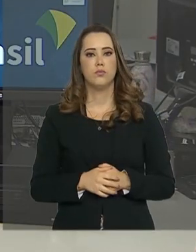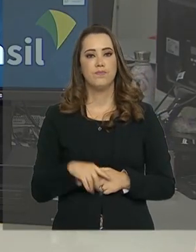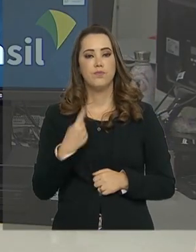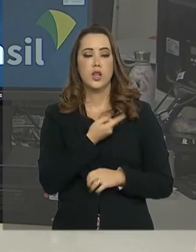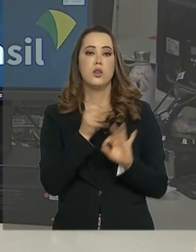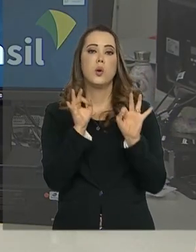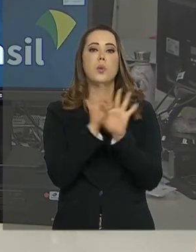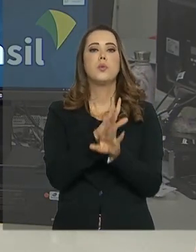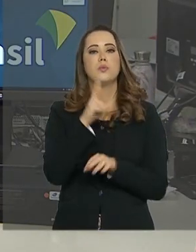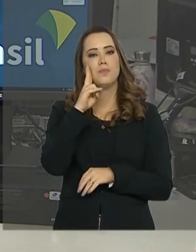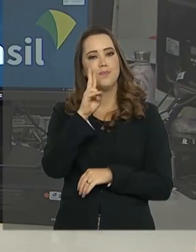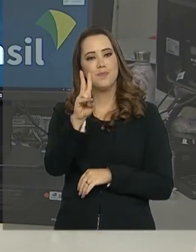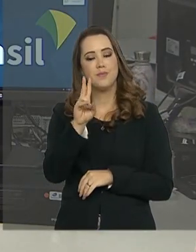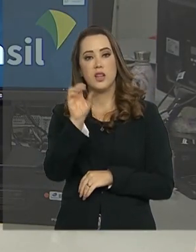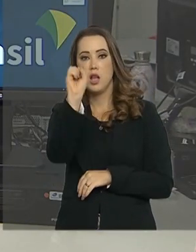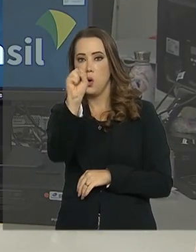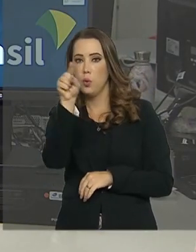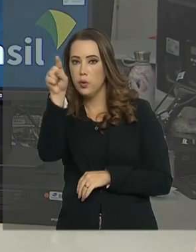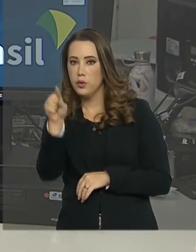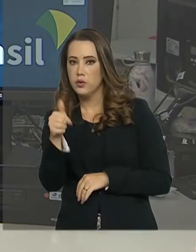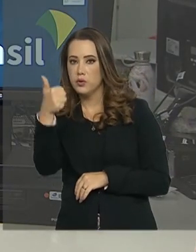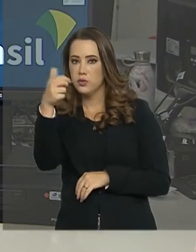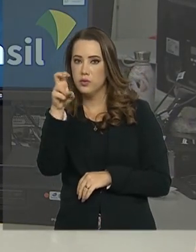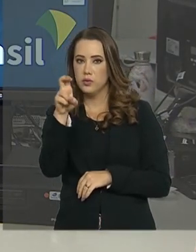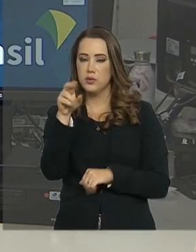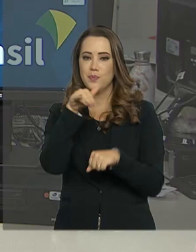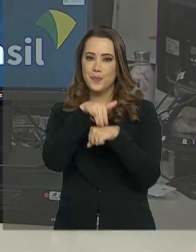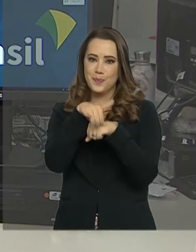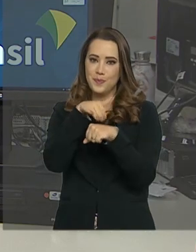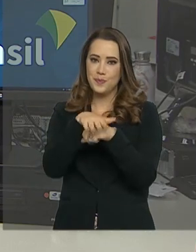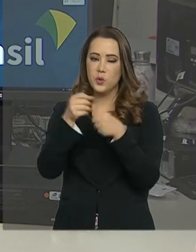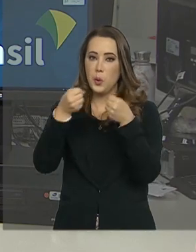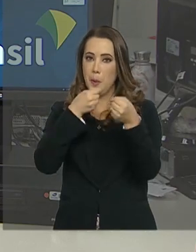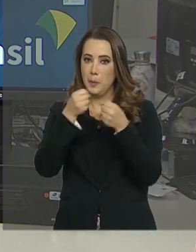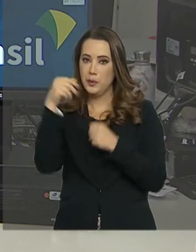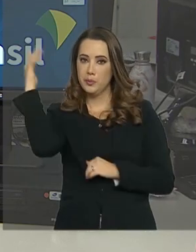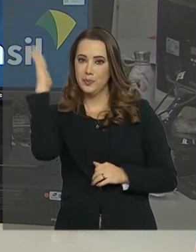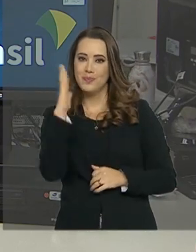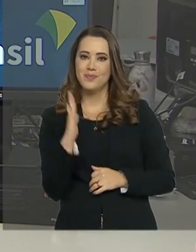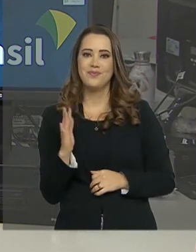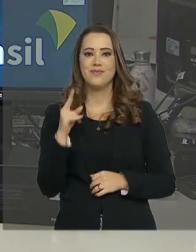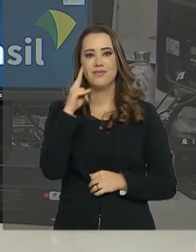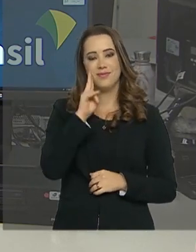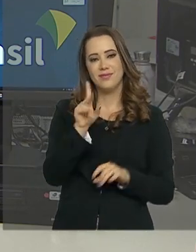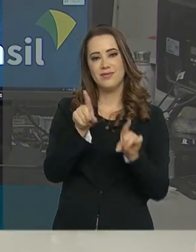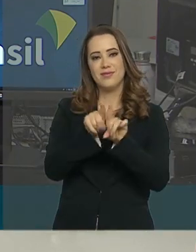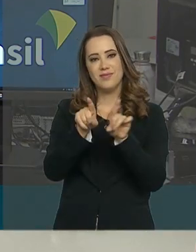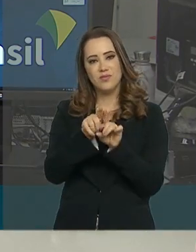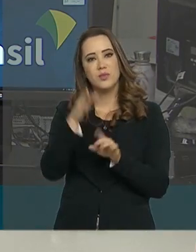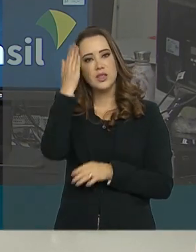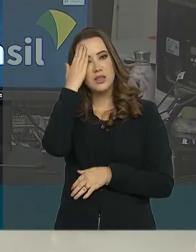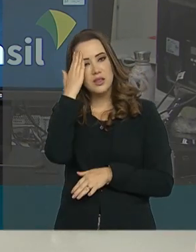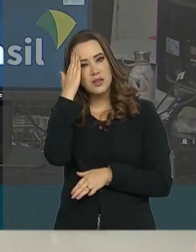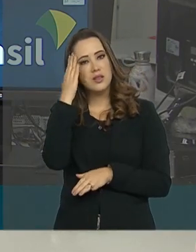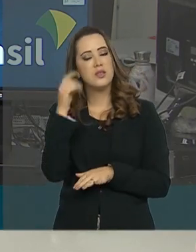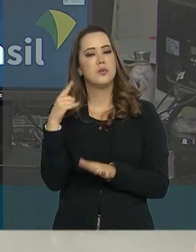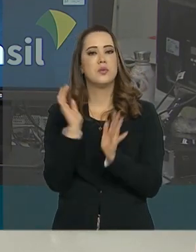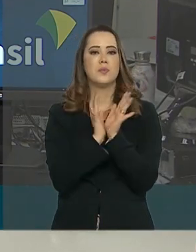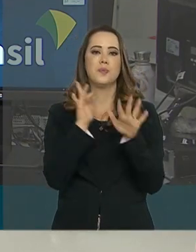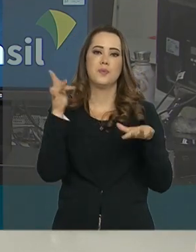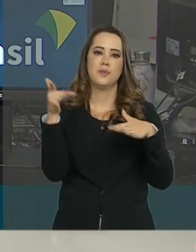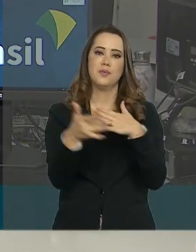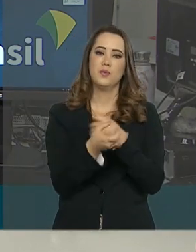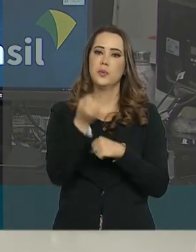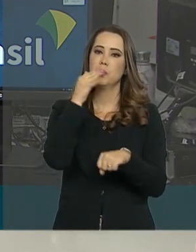A gente fica por aqui. Mais notícias logo mais às 8h15 da noite no Repórter Brasil. Você também continua bem informado